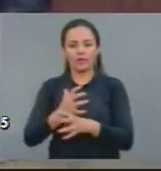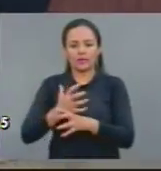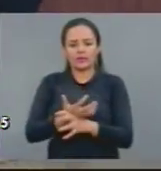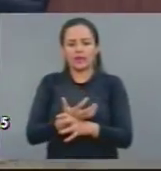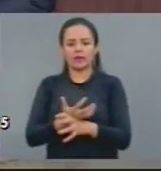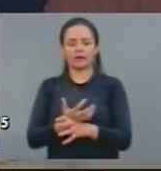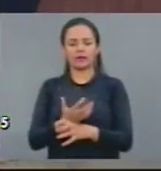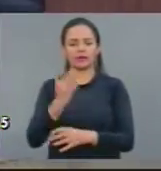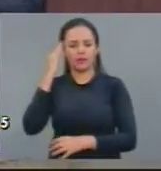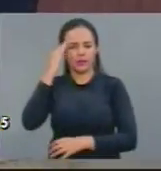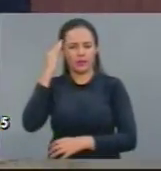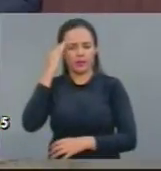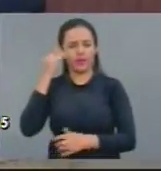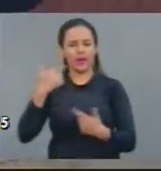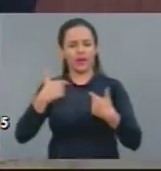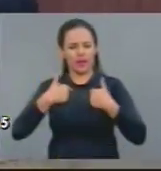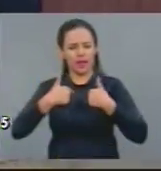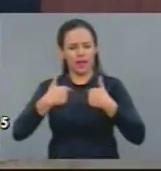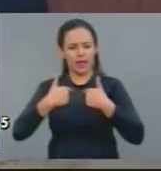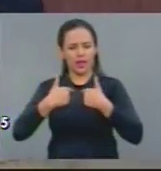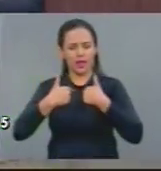eu estou absolutamente